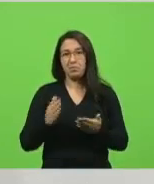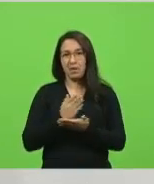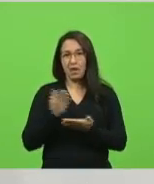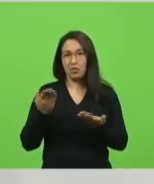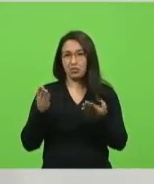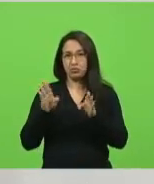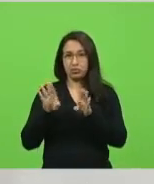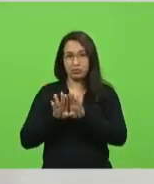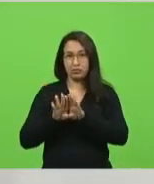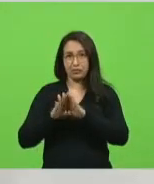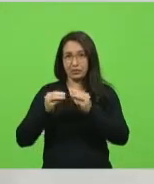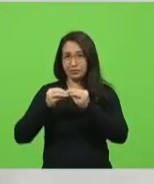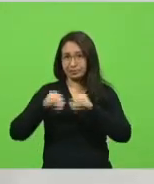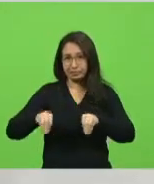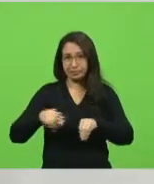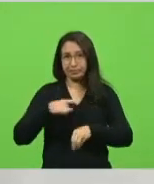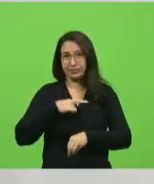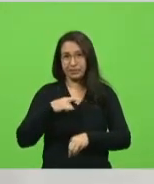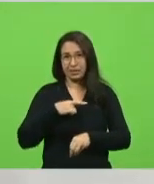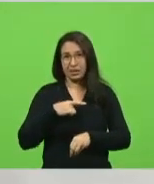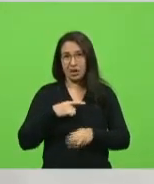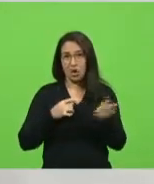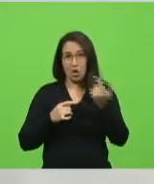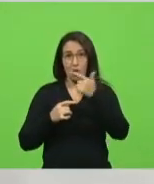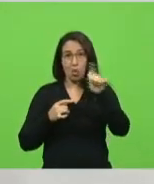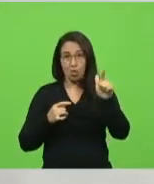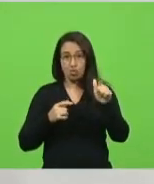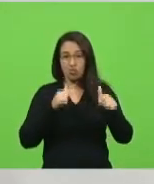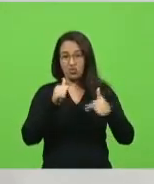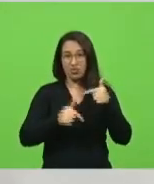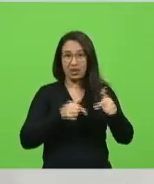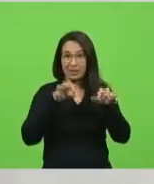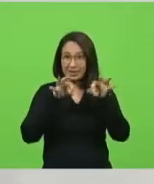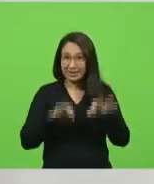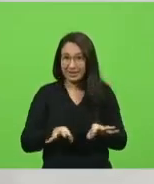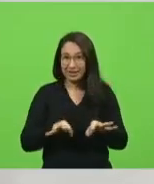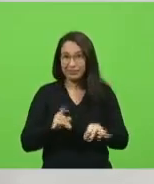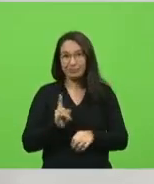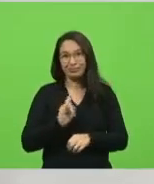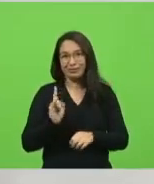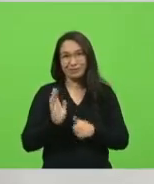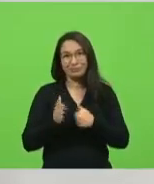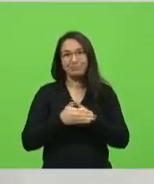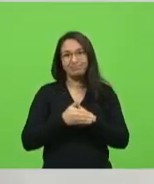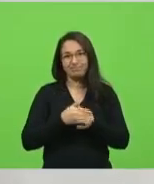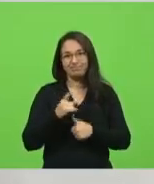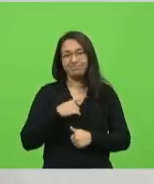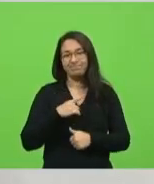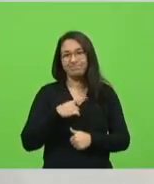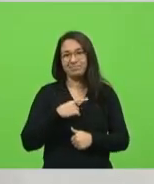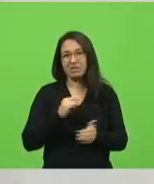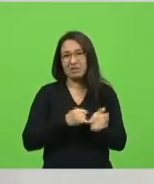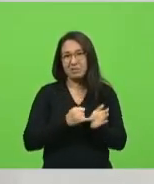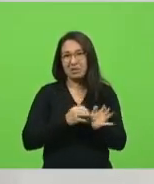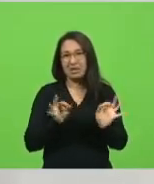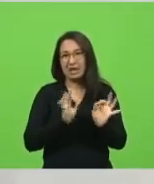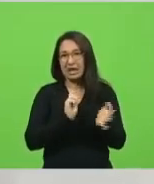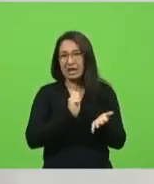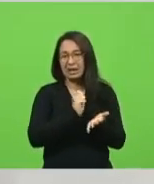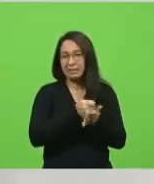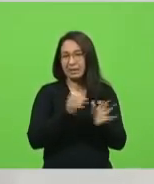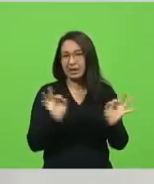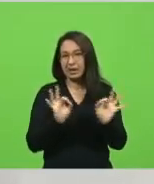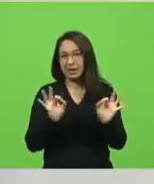outra parte, vai trabalhar na irregularidade, porque o comerciante já está de saco cheio, de não